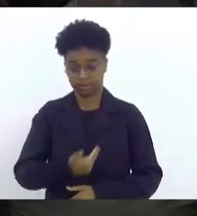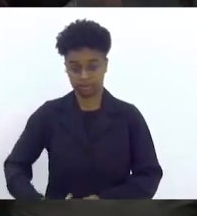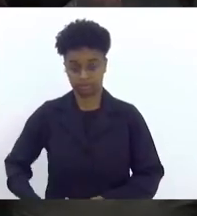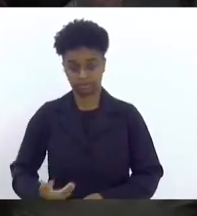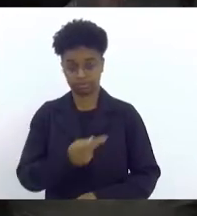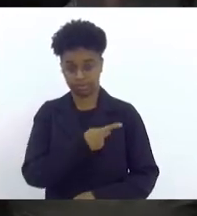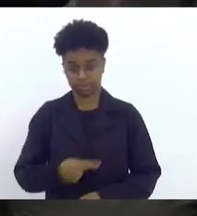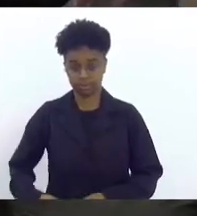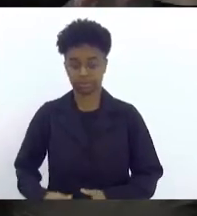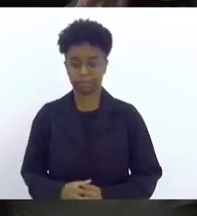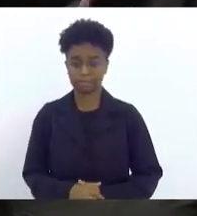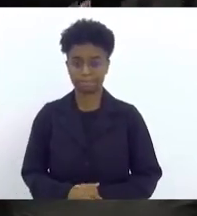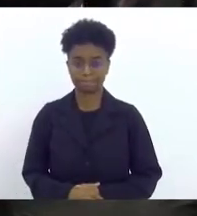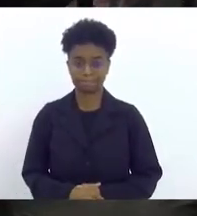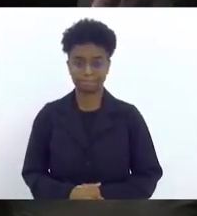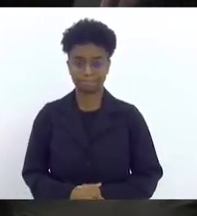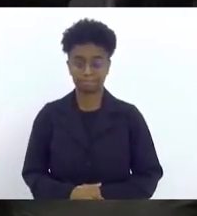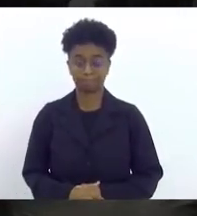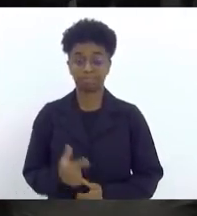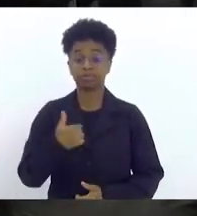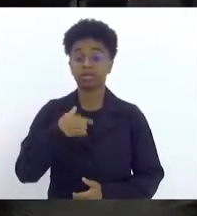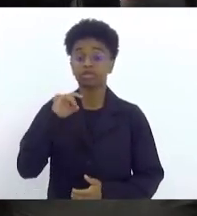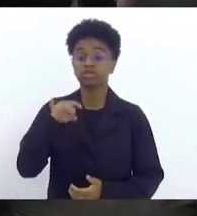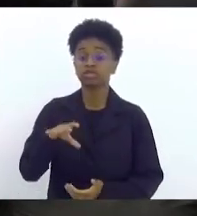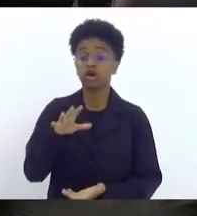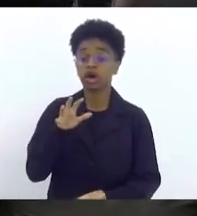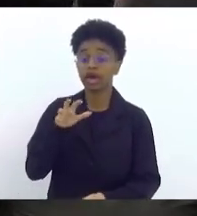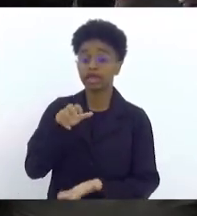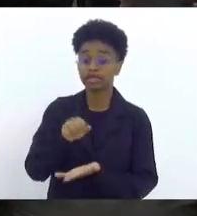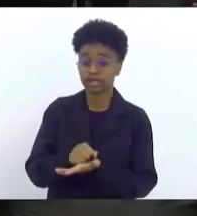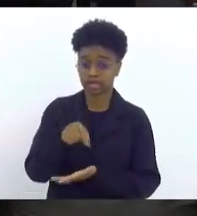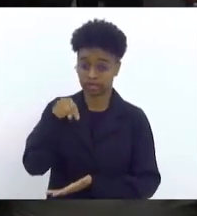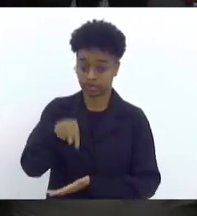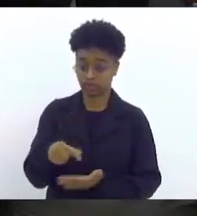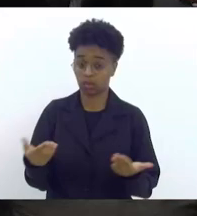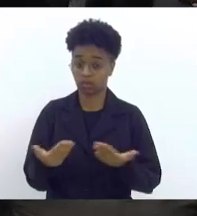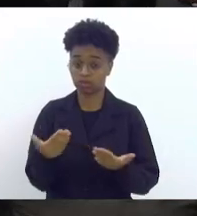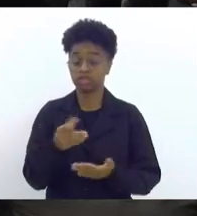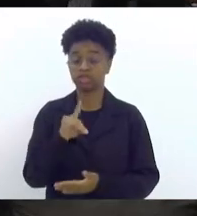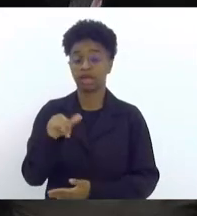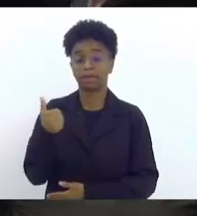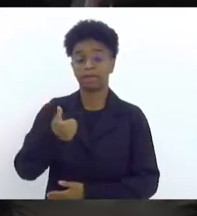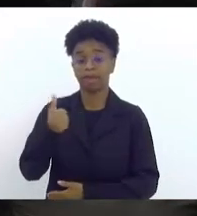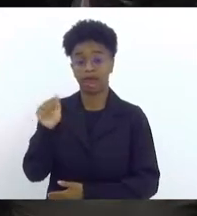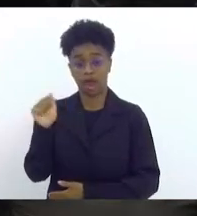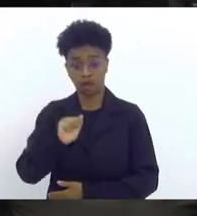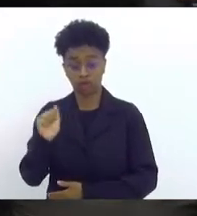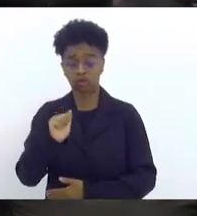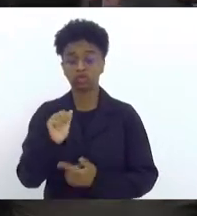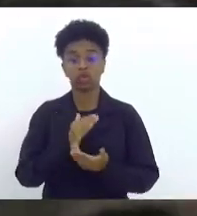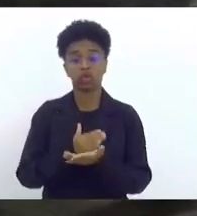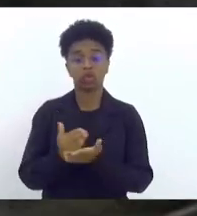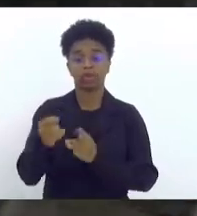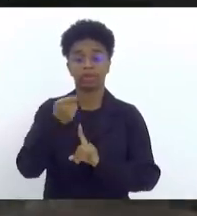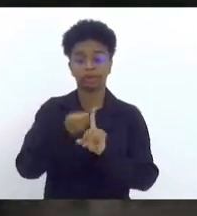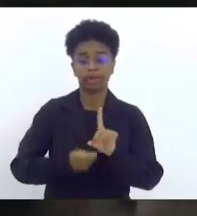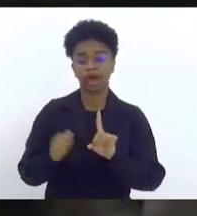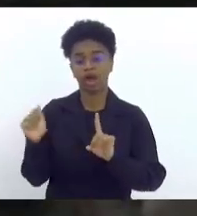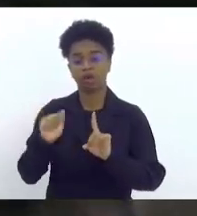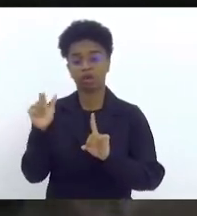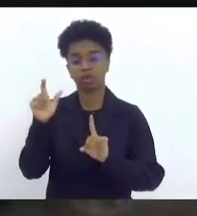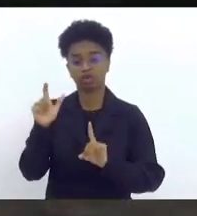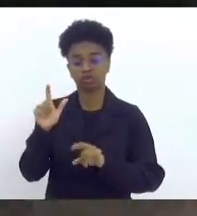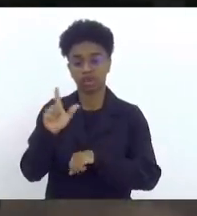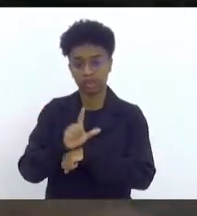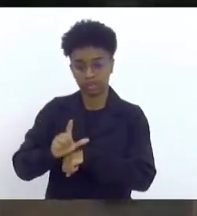Deputada Dani, por favor. Queria só registrar que hoje, 1º de agosto, se inicia o Agosto Lilás em defesa